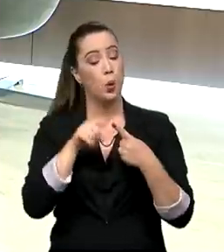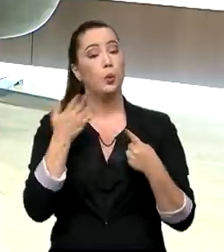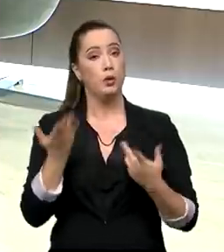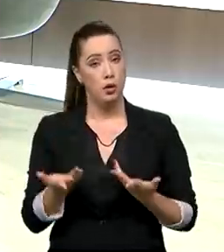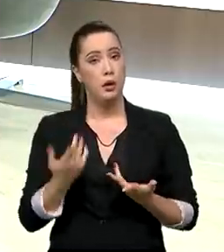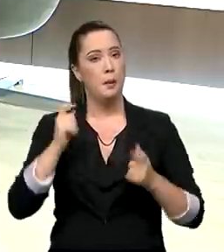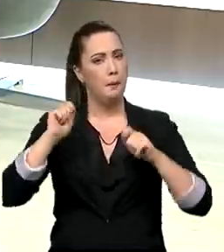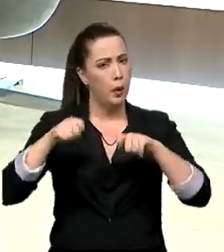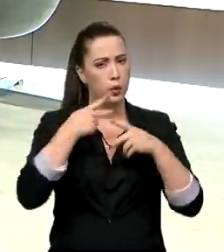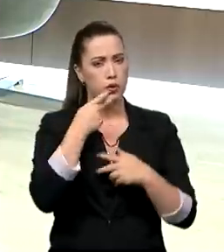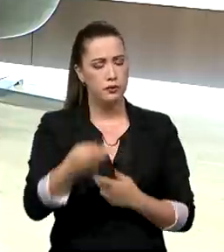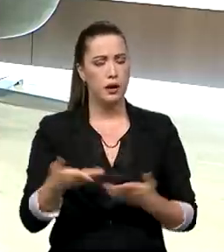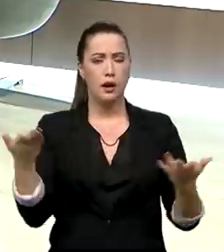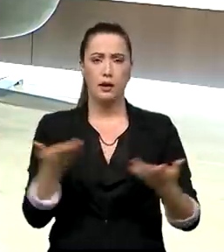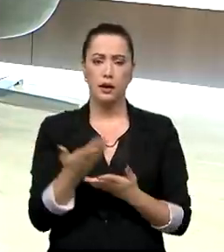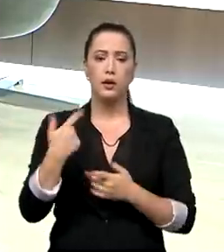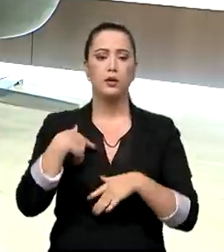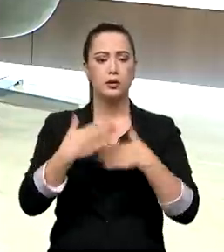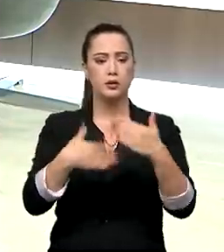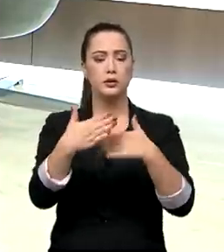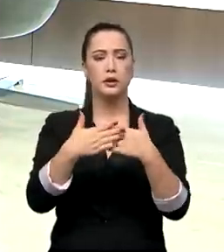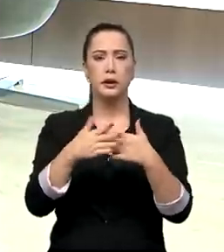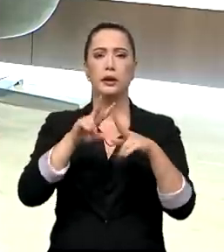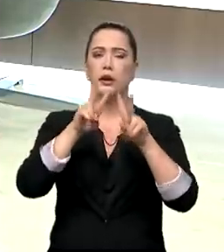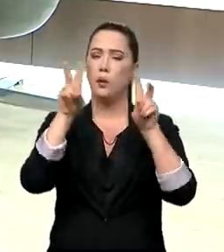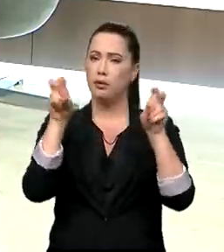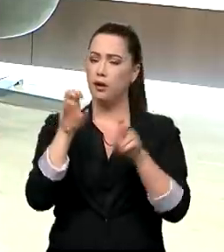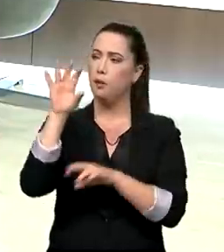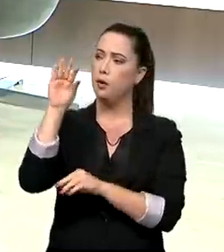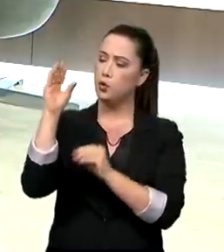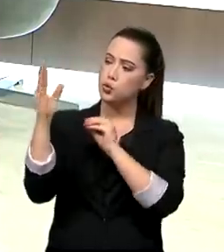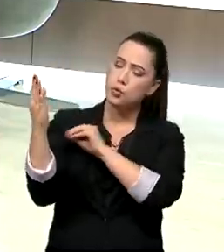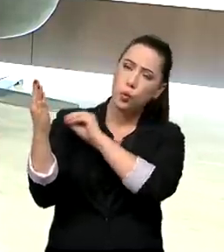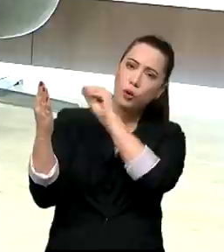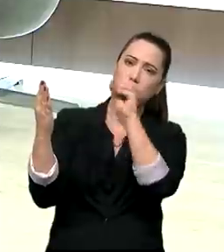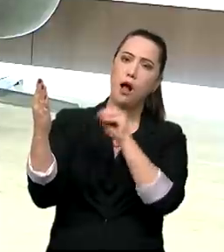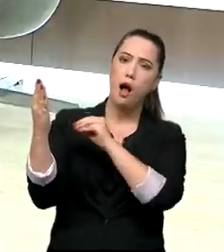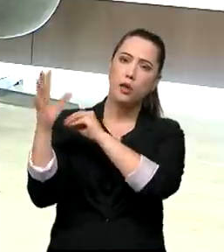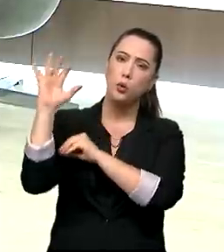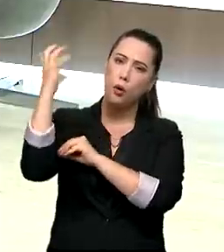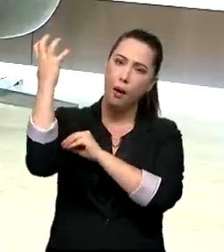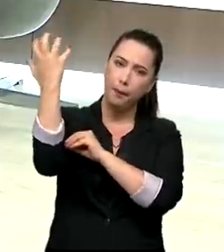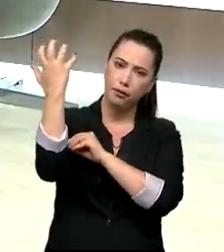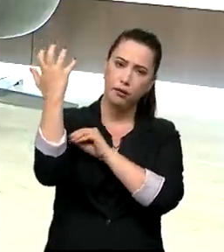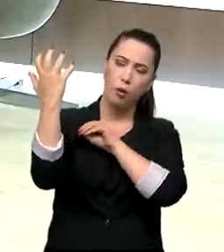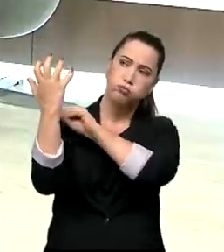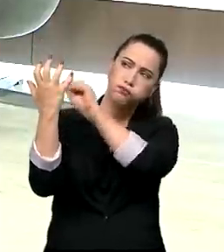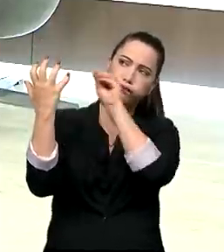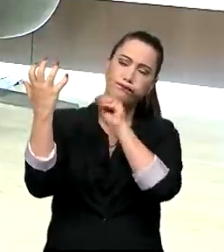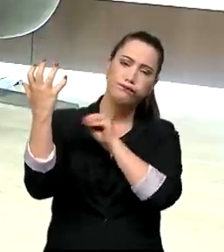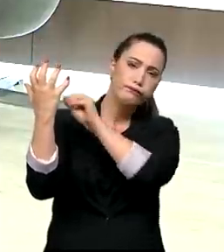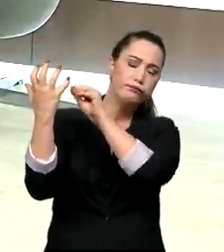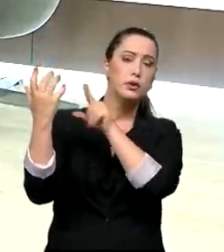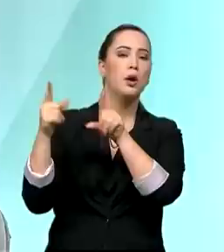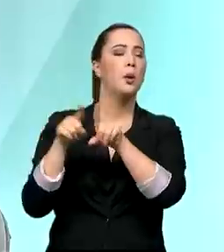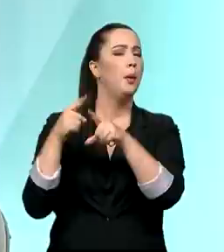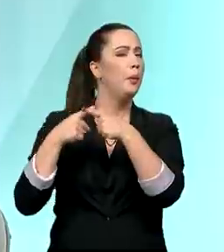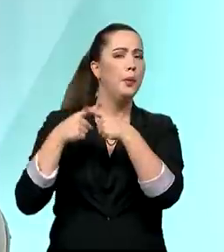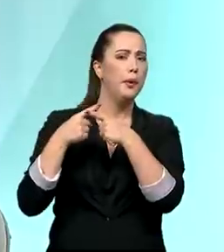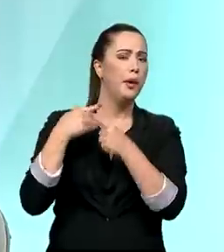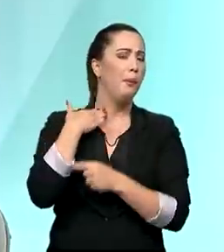funções que agora está vindo à tona é a questão ambiental. Por que essa preocupação com o meio ambiente também, presidente?